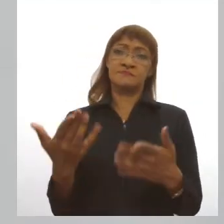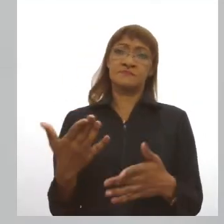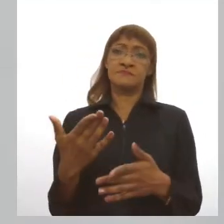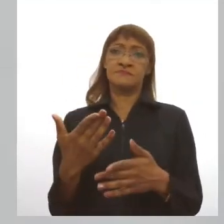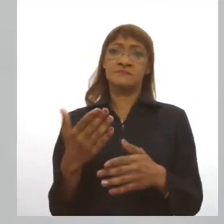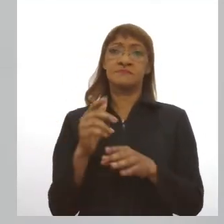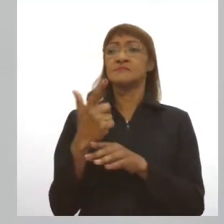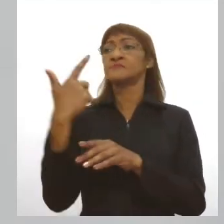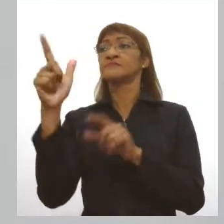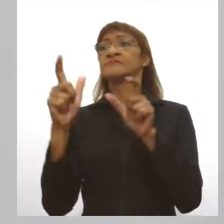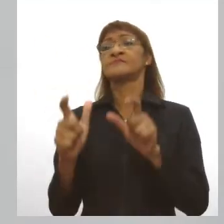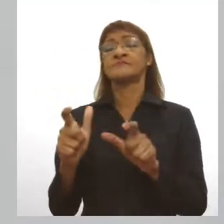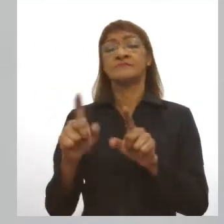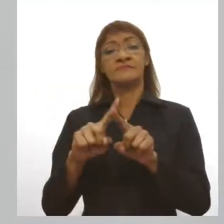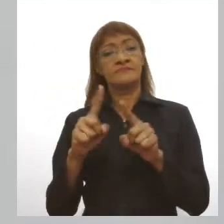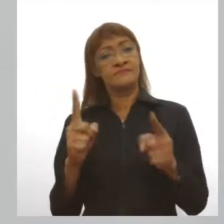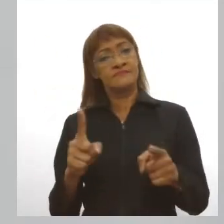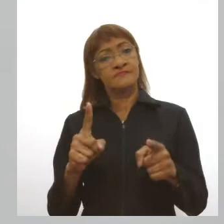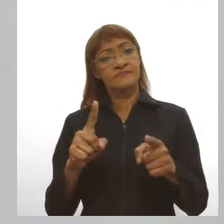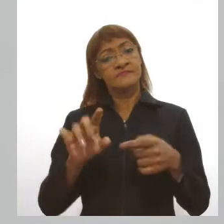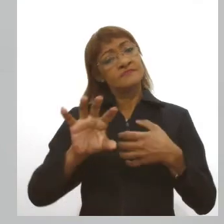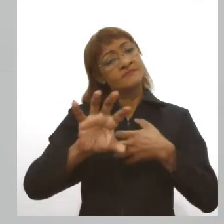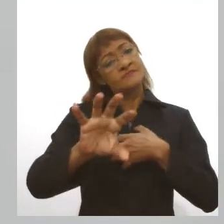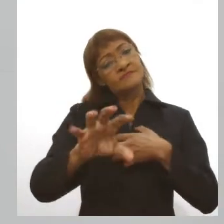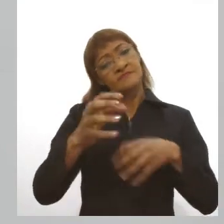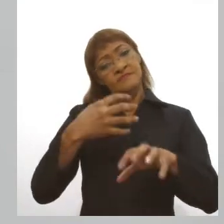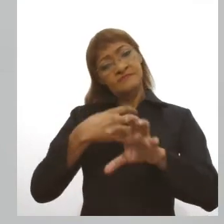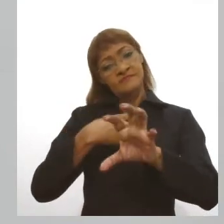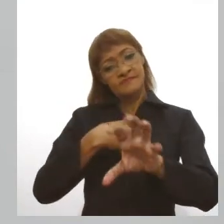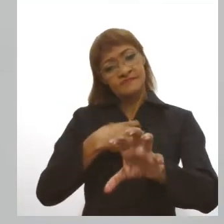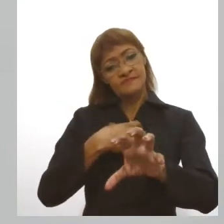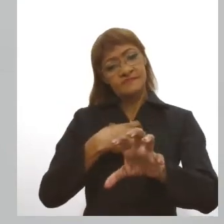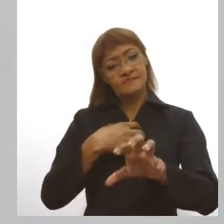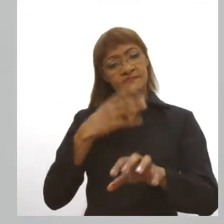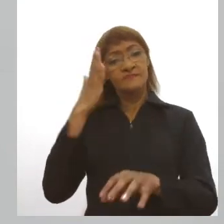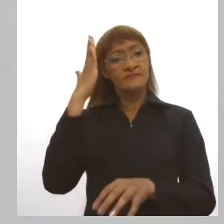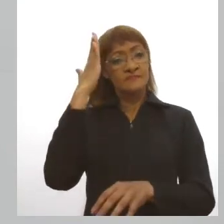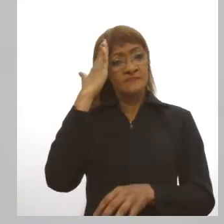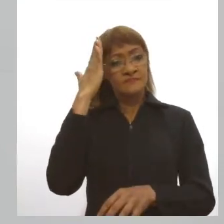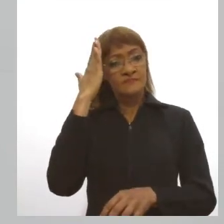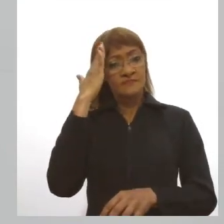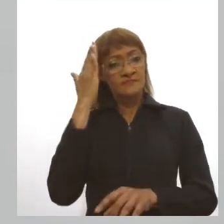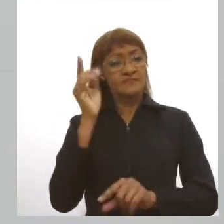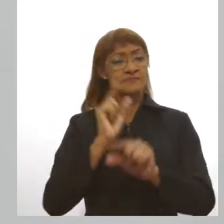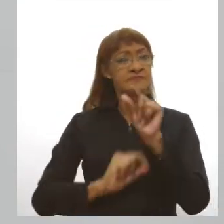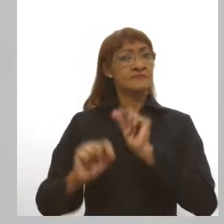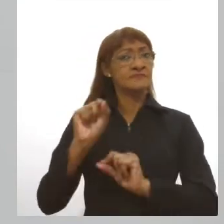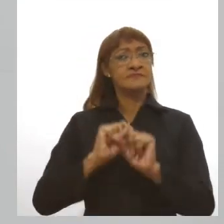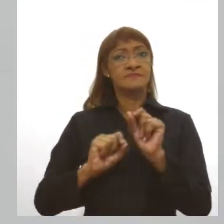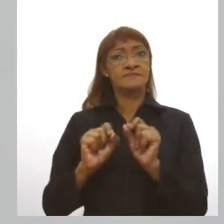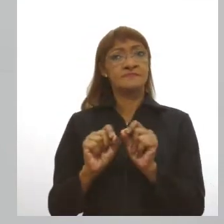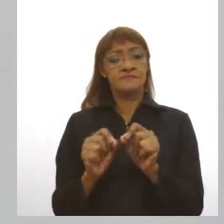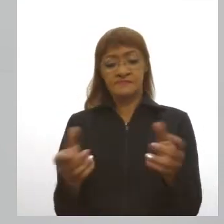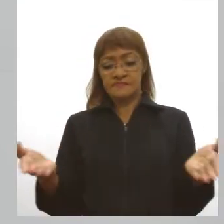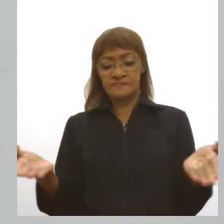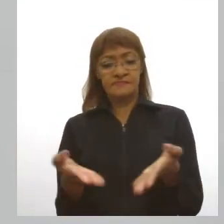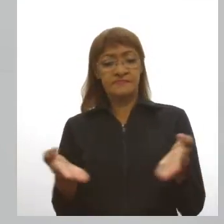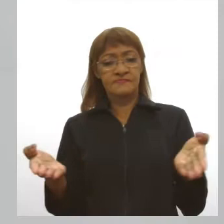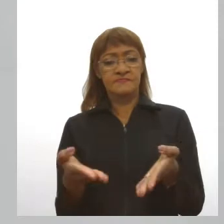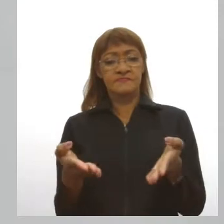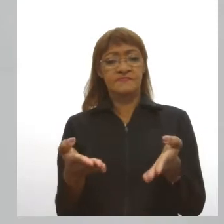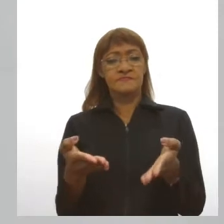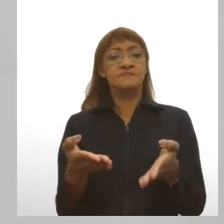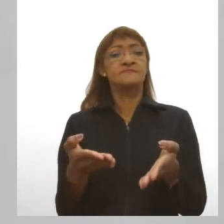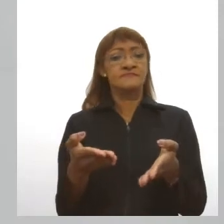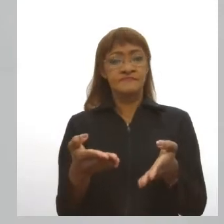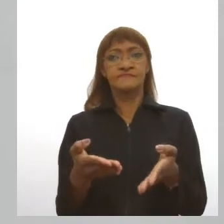enfim. Sentimento de empatia é você compreender que a realidade, a nossa realidade hoje, é que o